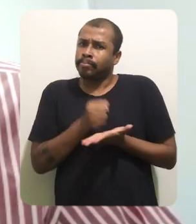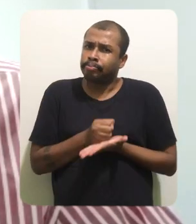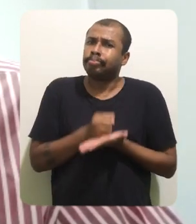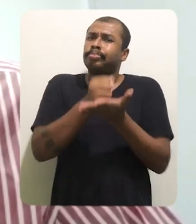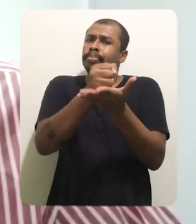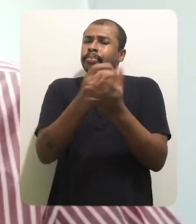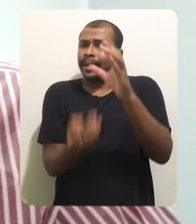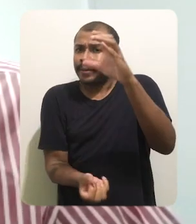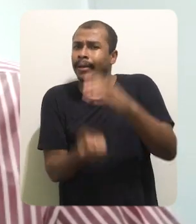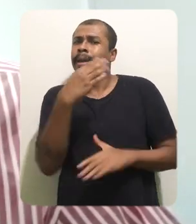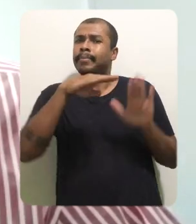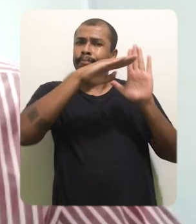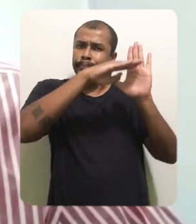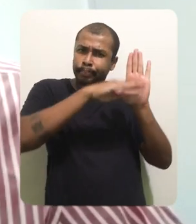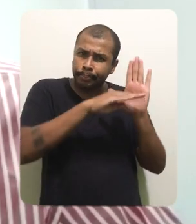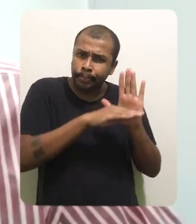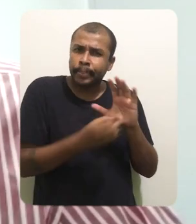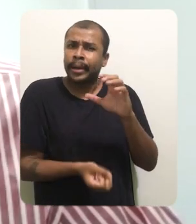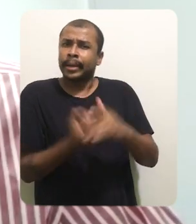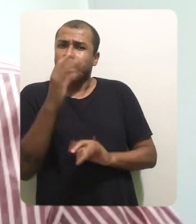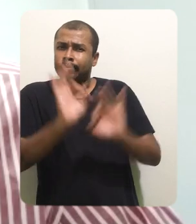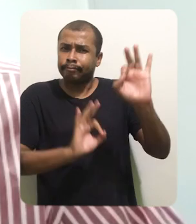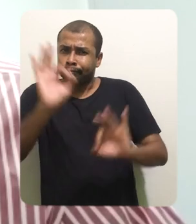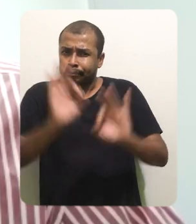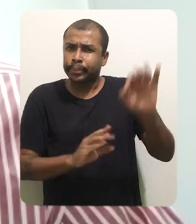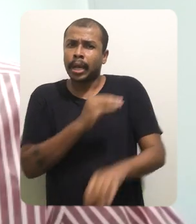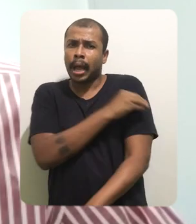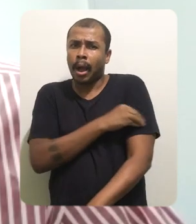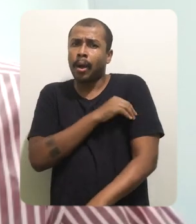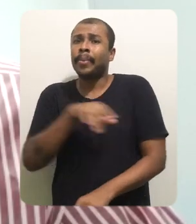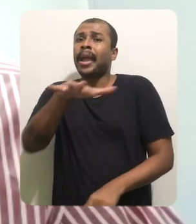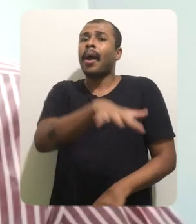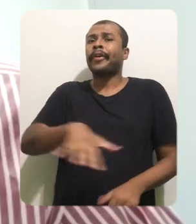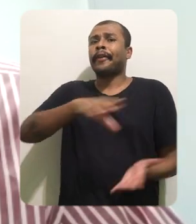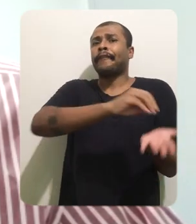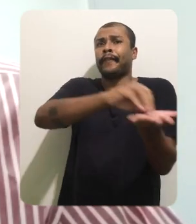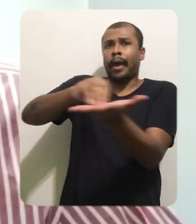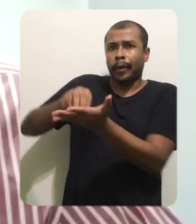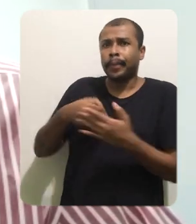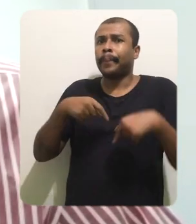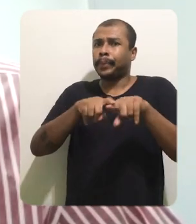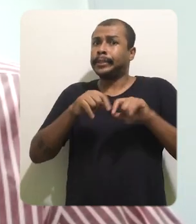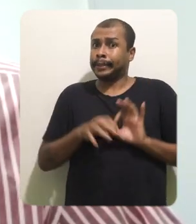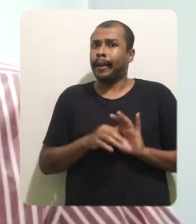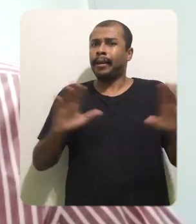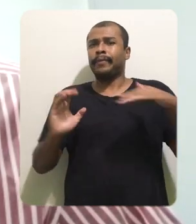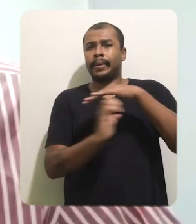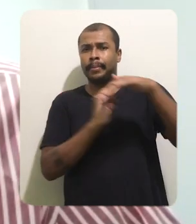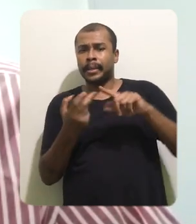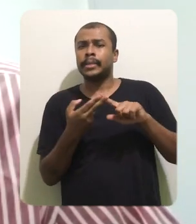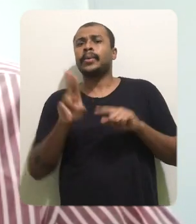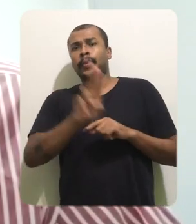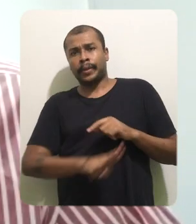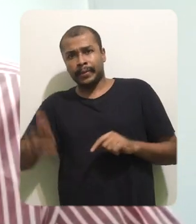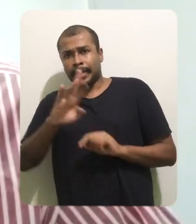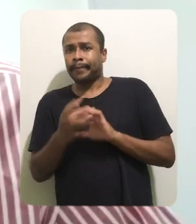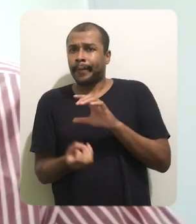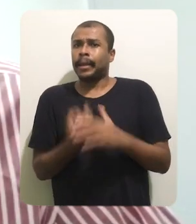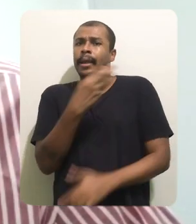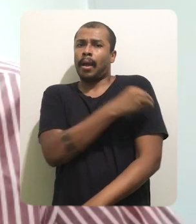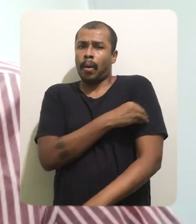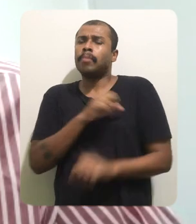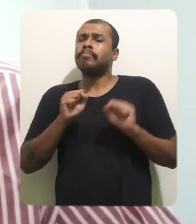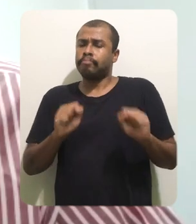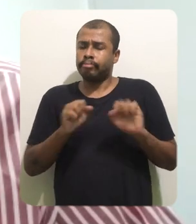para auxiliar na formulação desse higienizador para suprir a demanda de mercado que aumentou em virtude